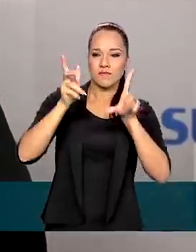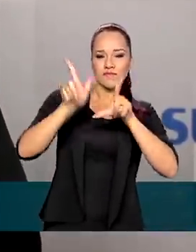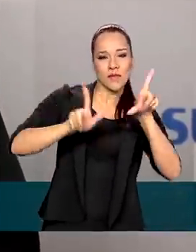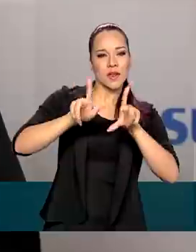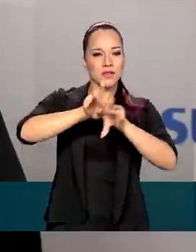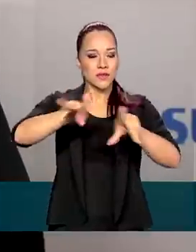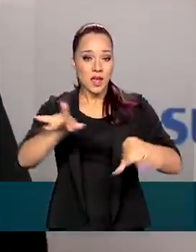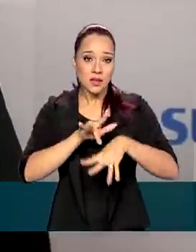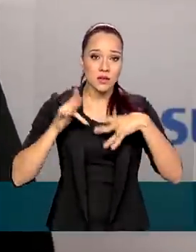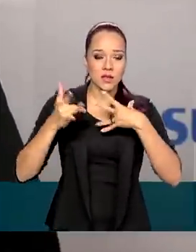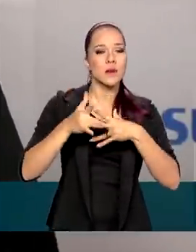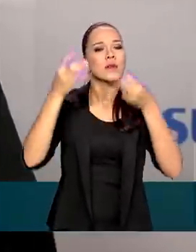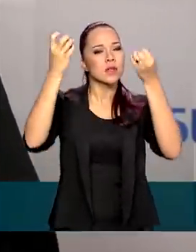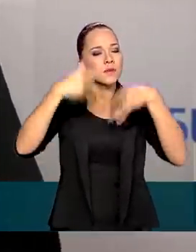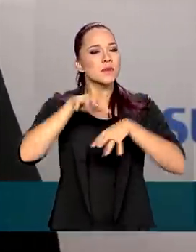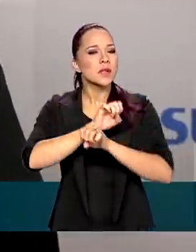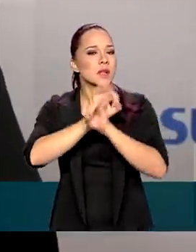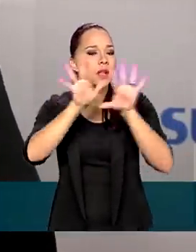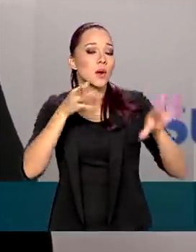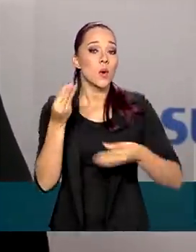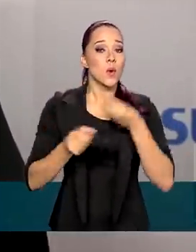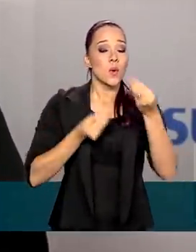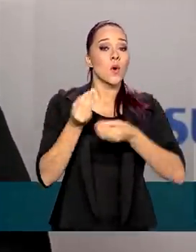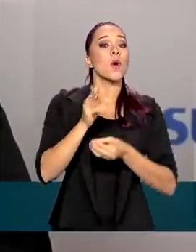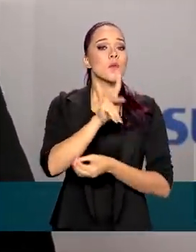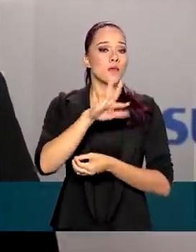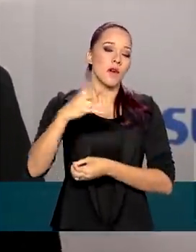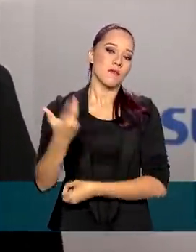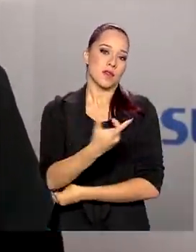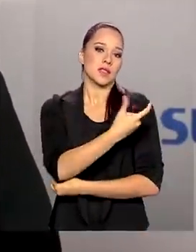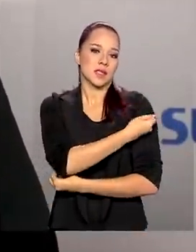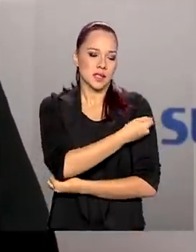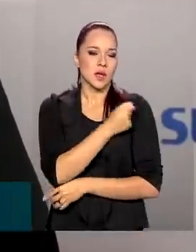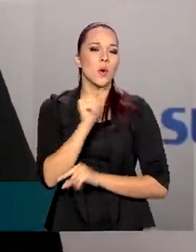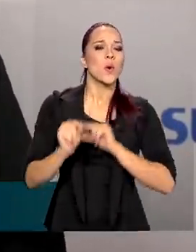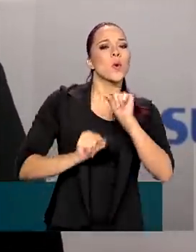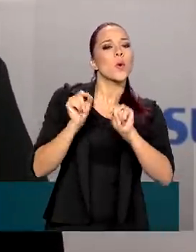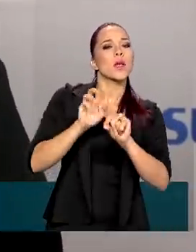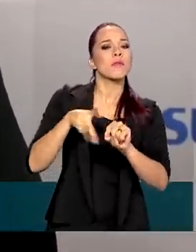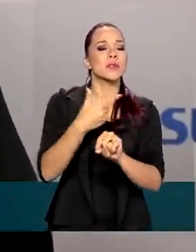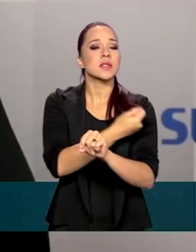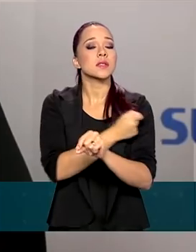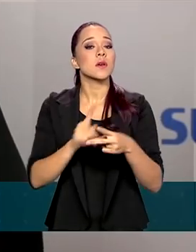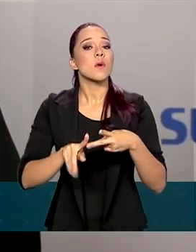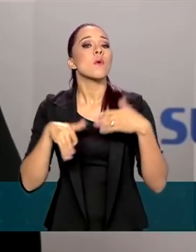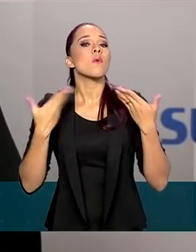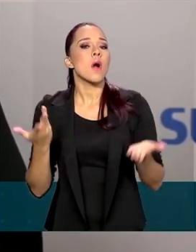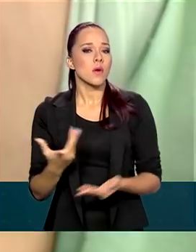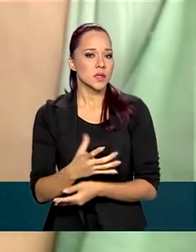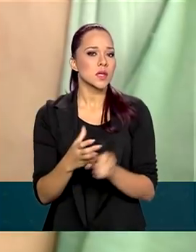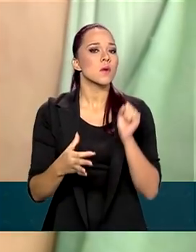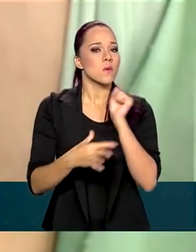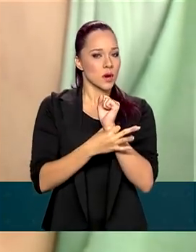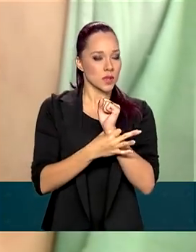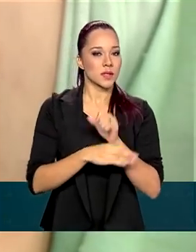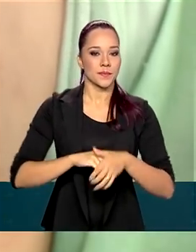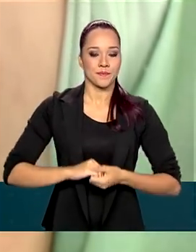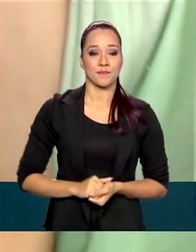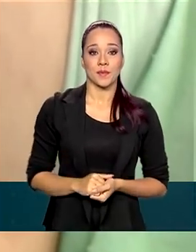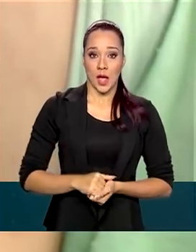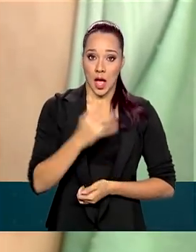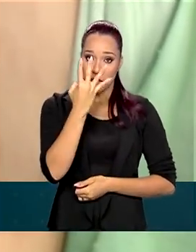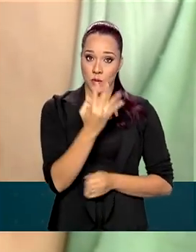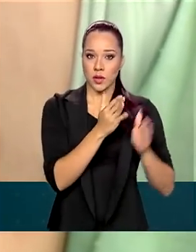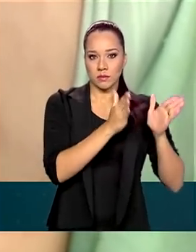sociais, esclarecendo como será a vacinação, o que era a vacinação, qual a segurança dessa vacinação. As quatro